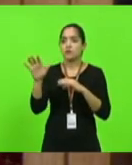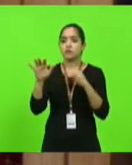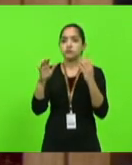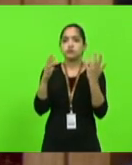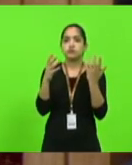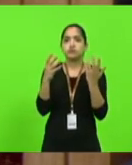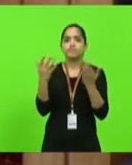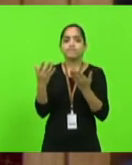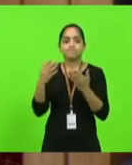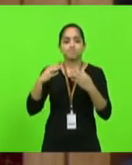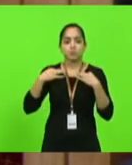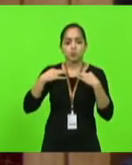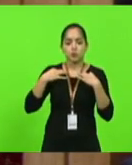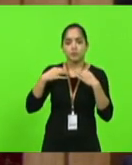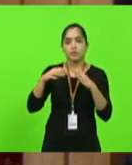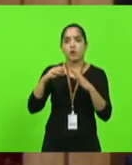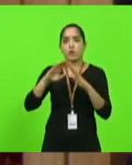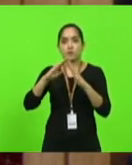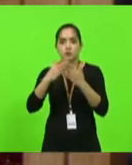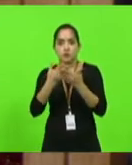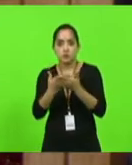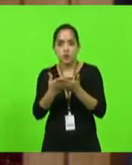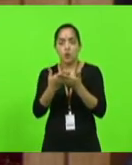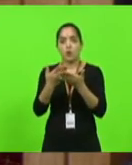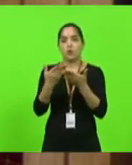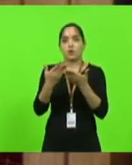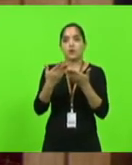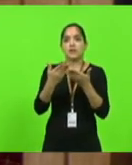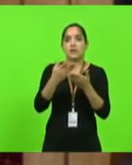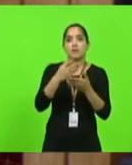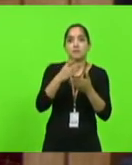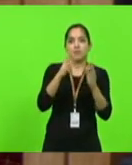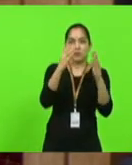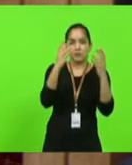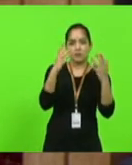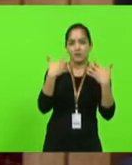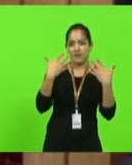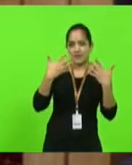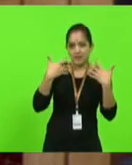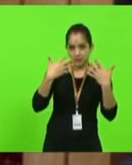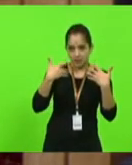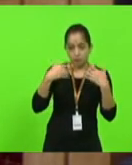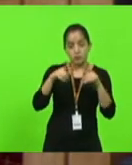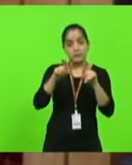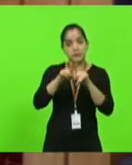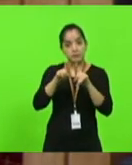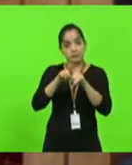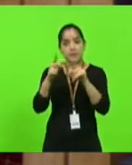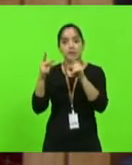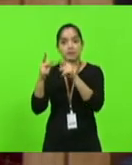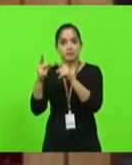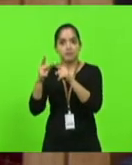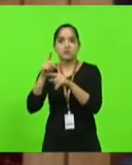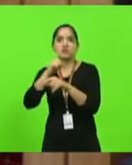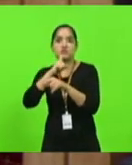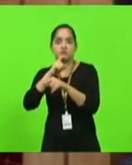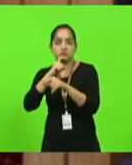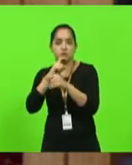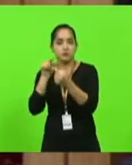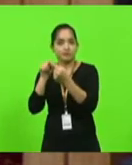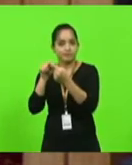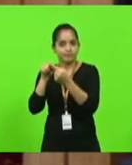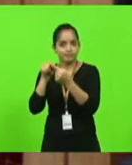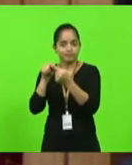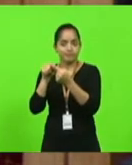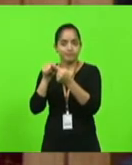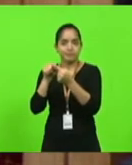ir para a escola tem que conter o uniforme de verão para os dias quentes e precisa ter o dia frio, de inverno. Como